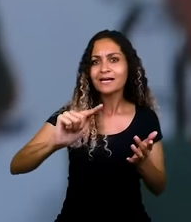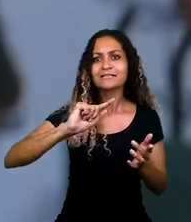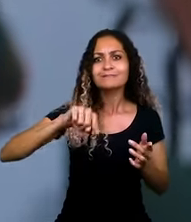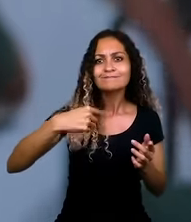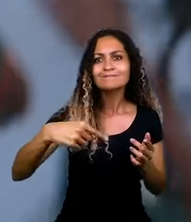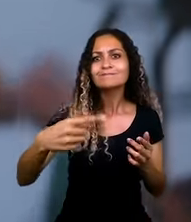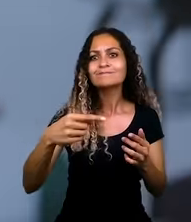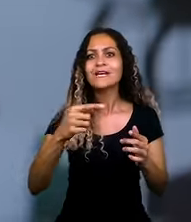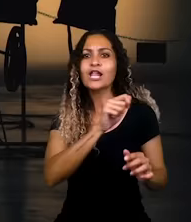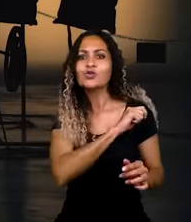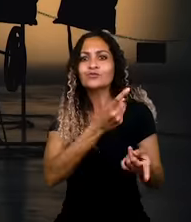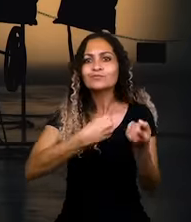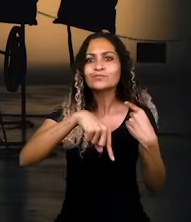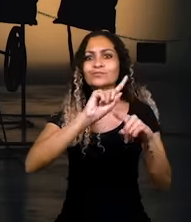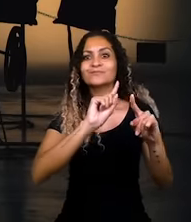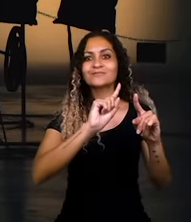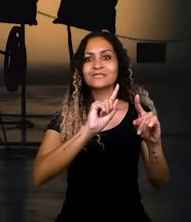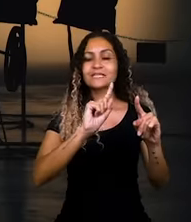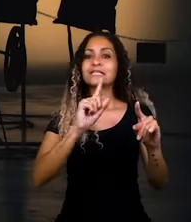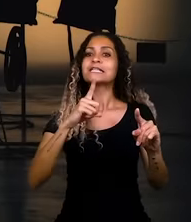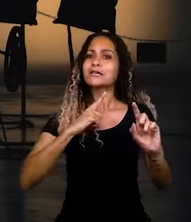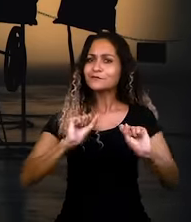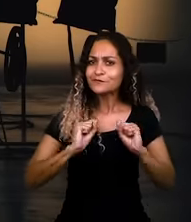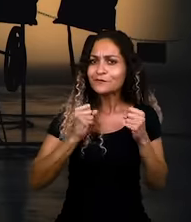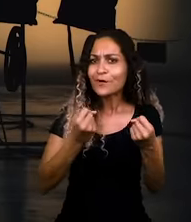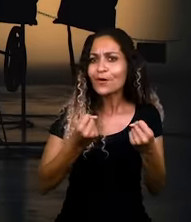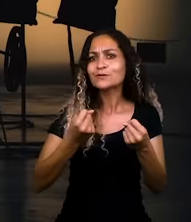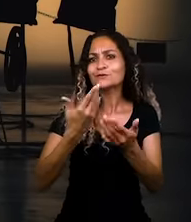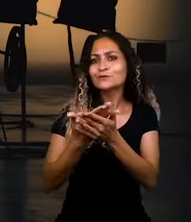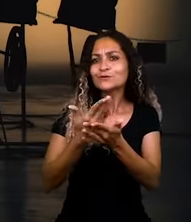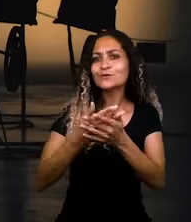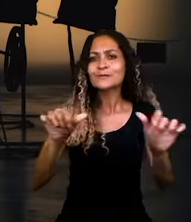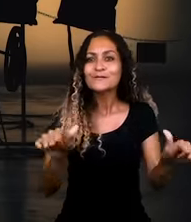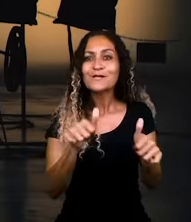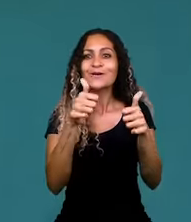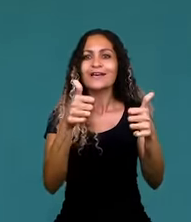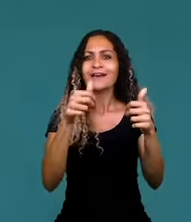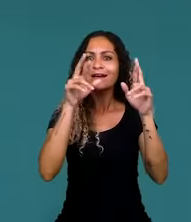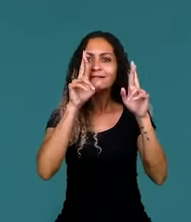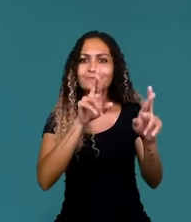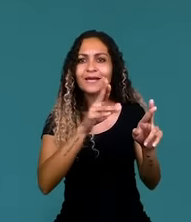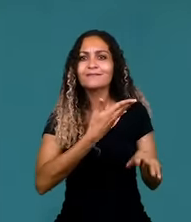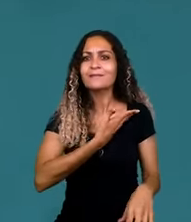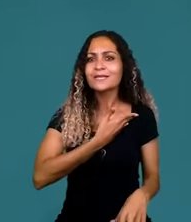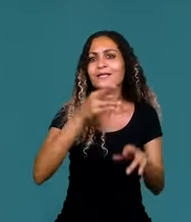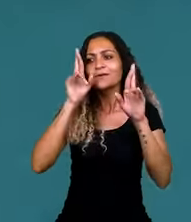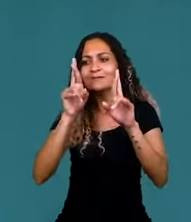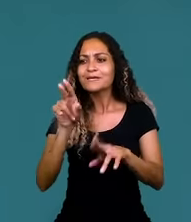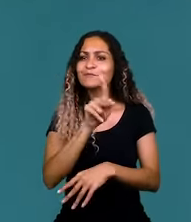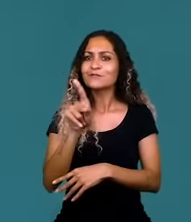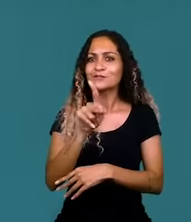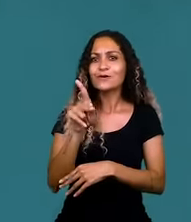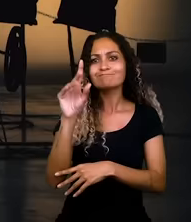semana a ser um aluno de destaque. Já veio a dedicação de estudar, veio ter mais respeito com os outros, com